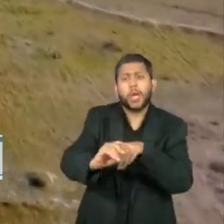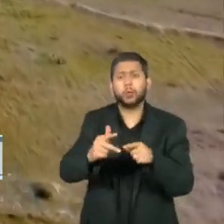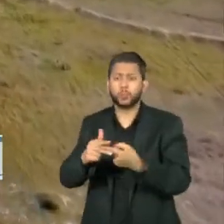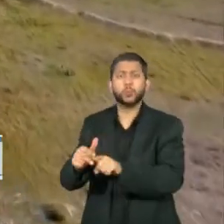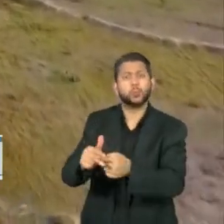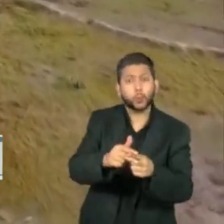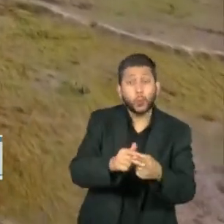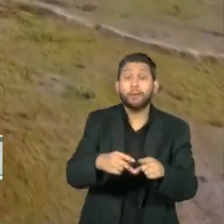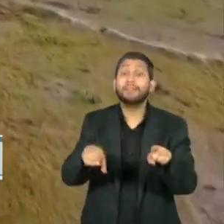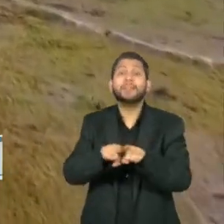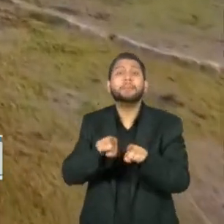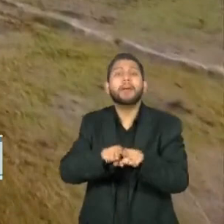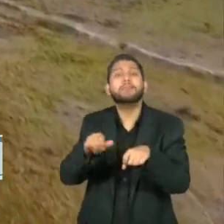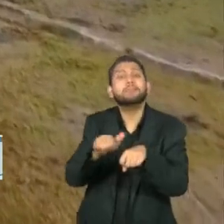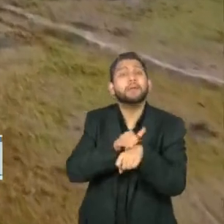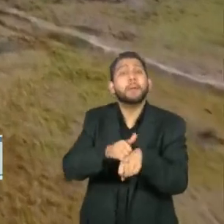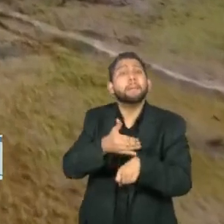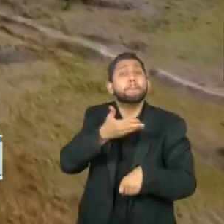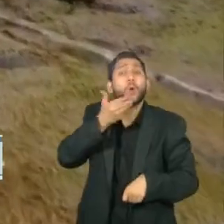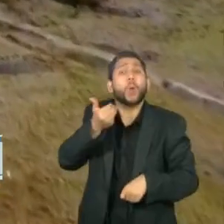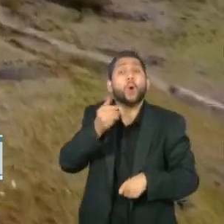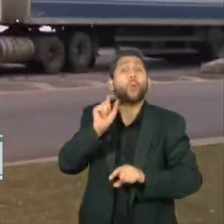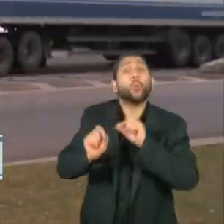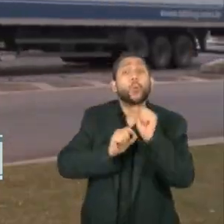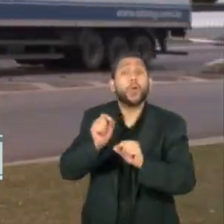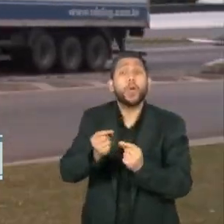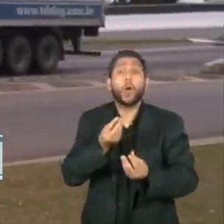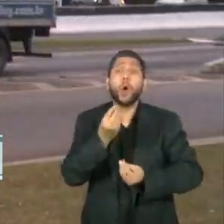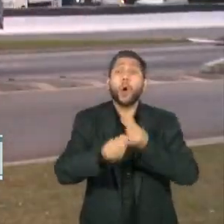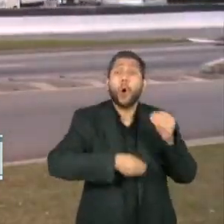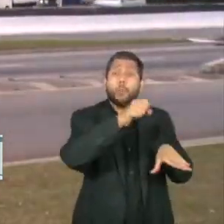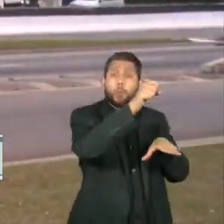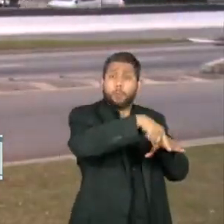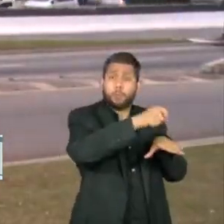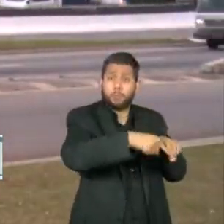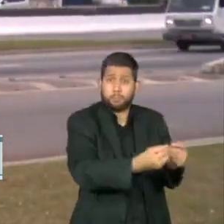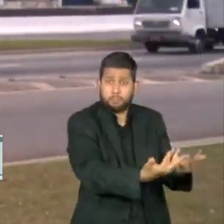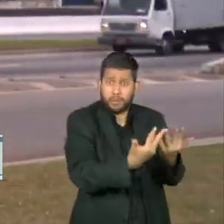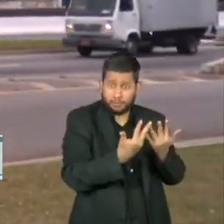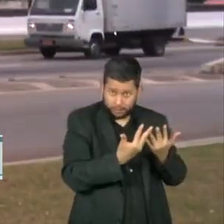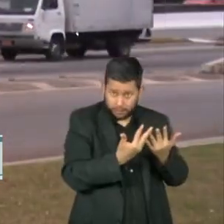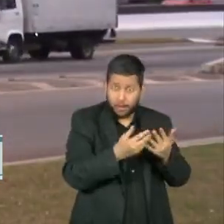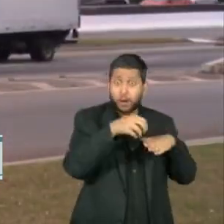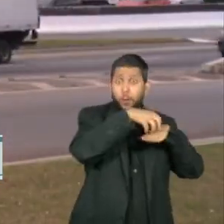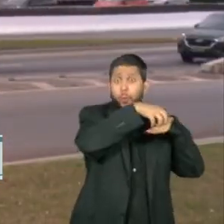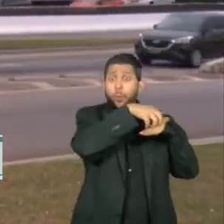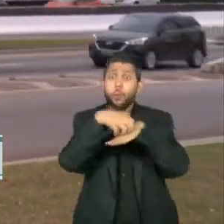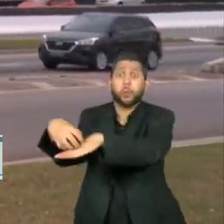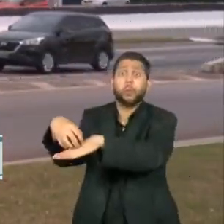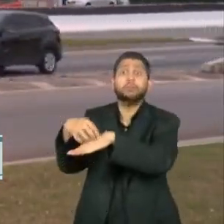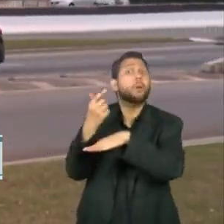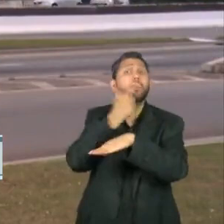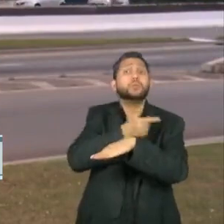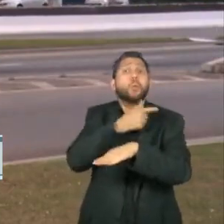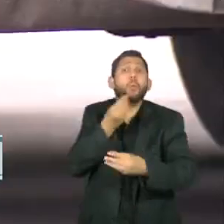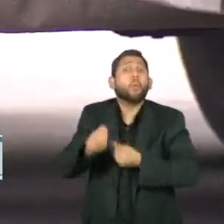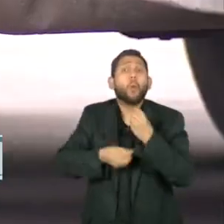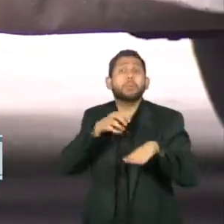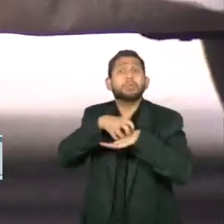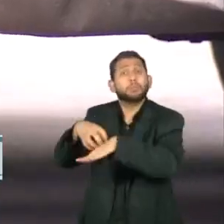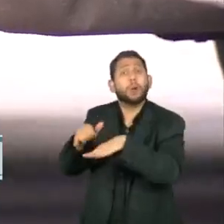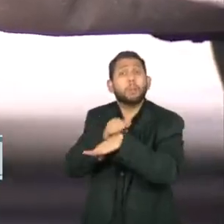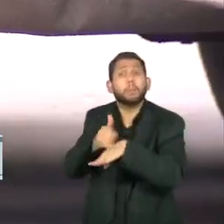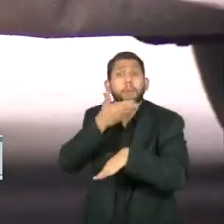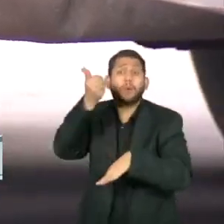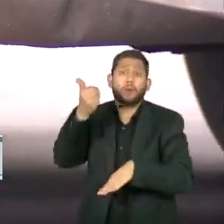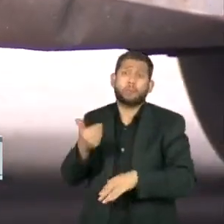preciso melhorar o processo de escoamento da produção agrícola. Ele considera que os caminhões são os principais vilões do desgaste das estradas e